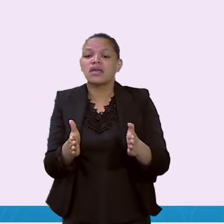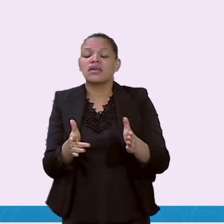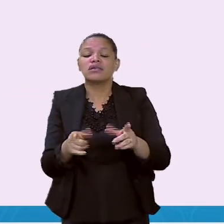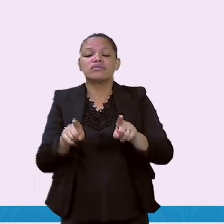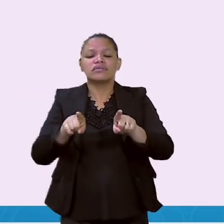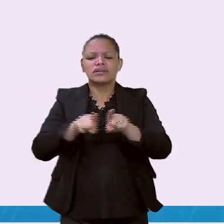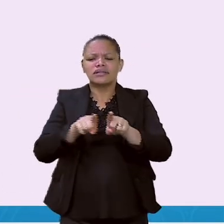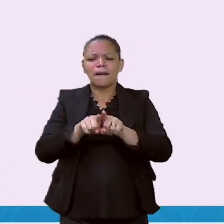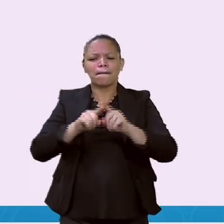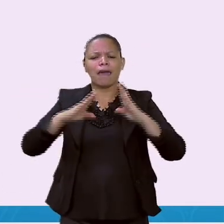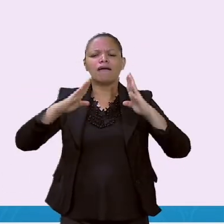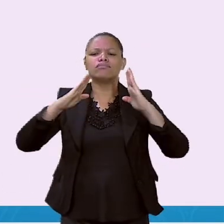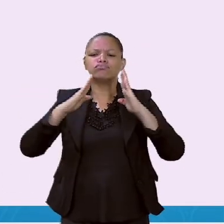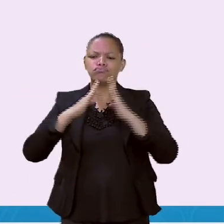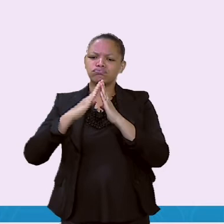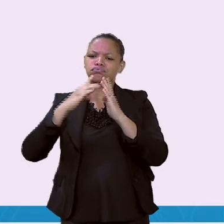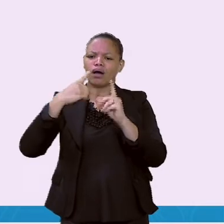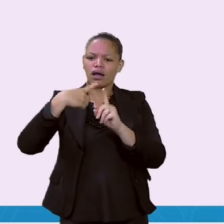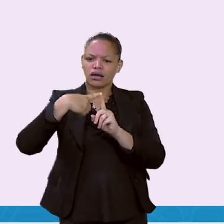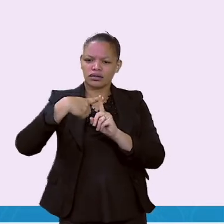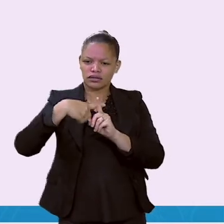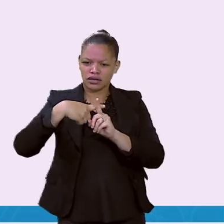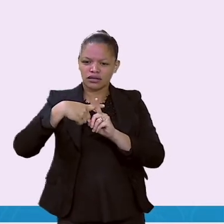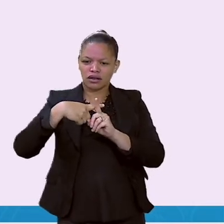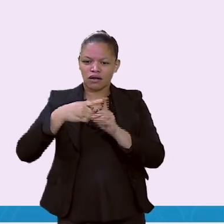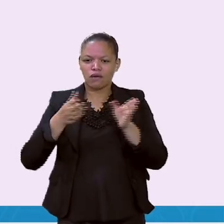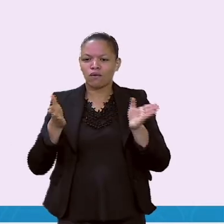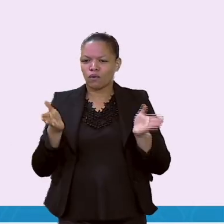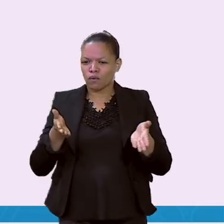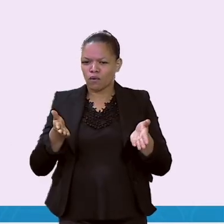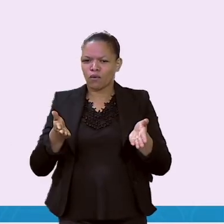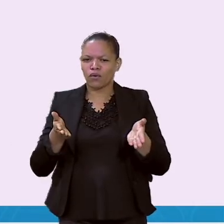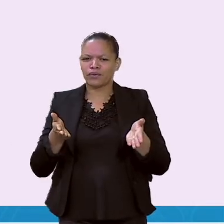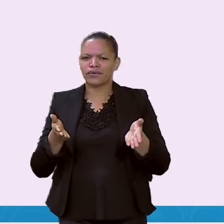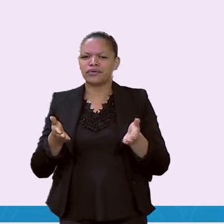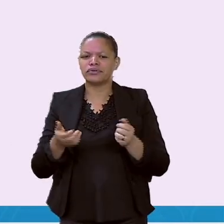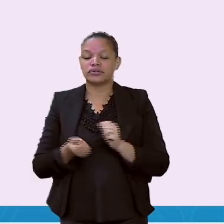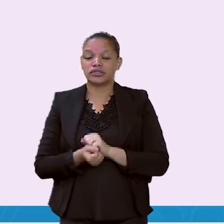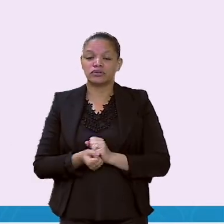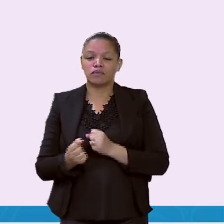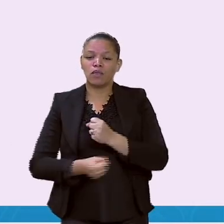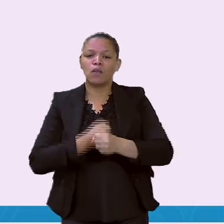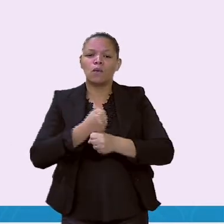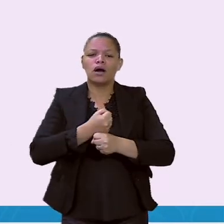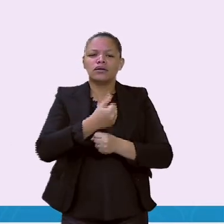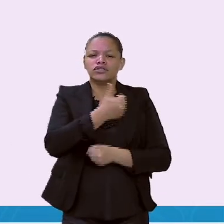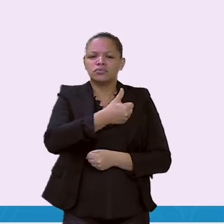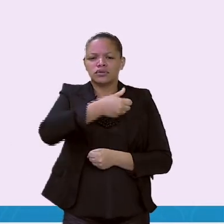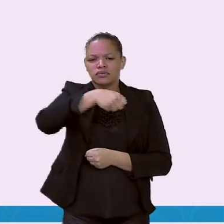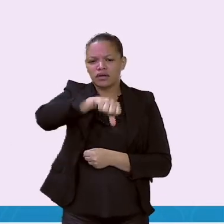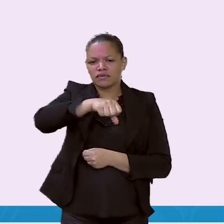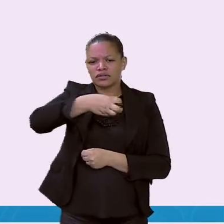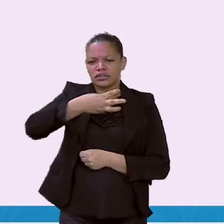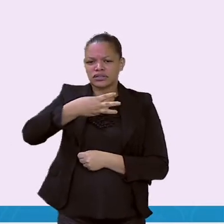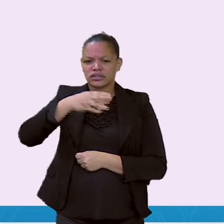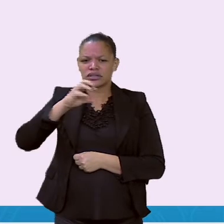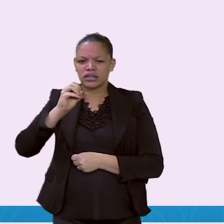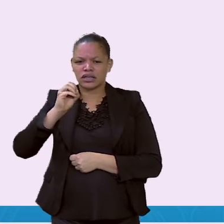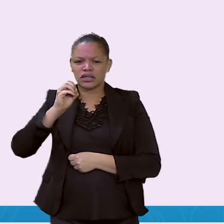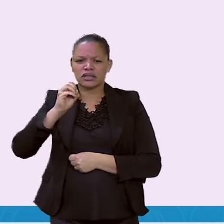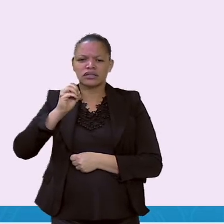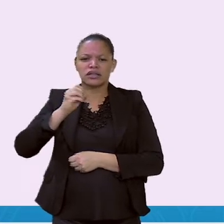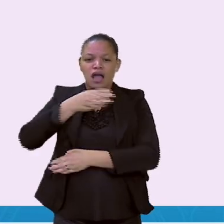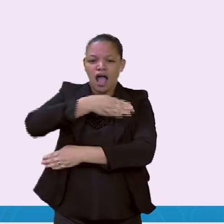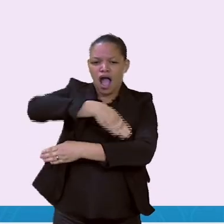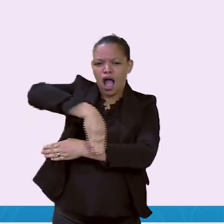1930, a Rua da Direita passa a se chamar Rua Prudente de Moraes,